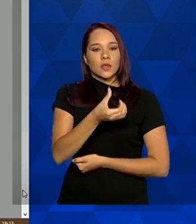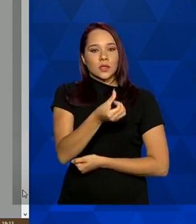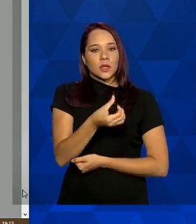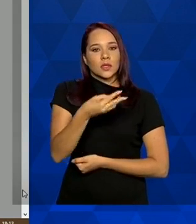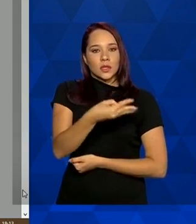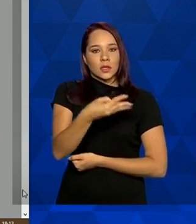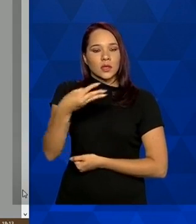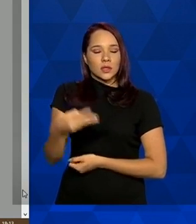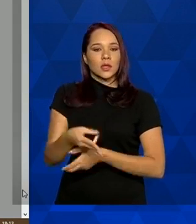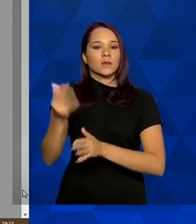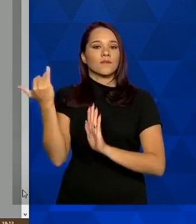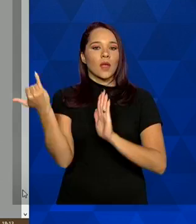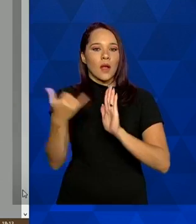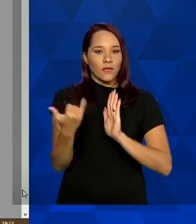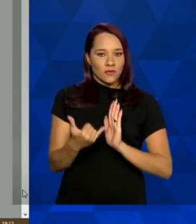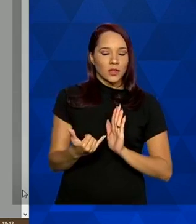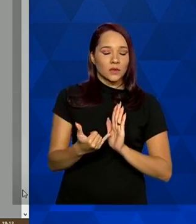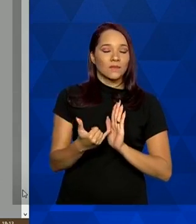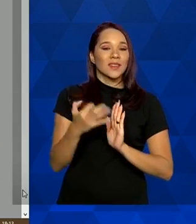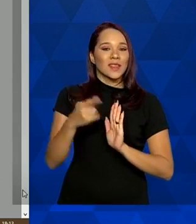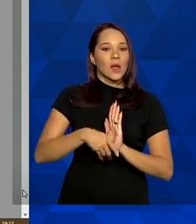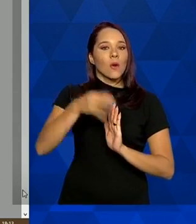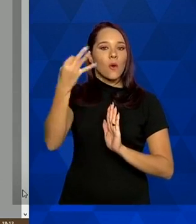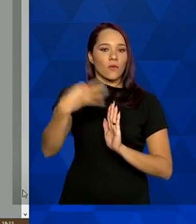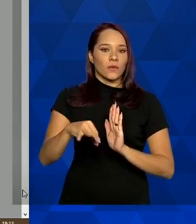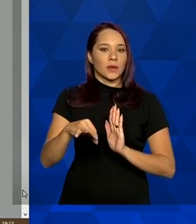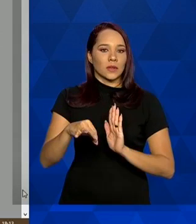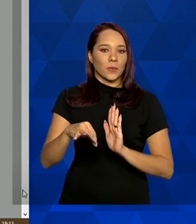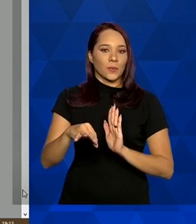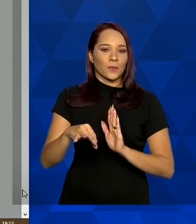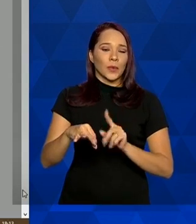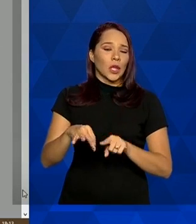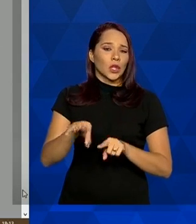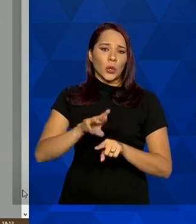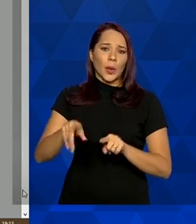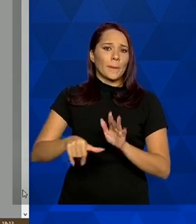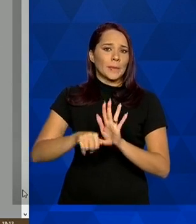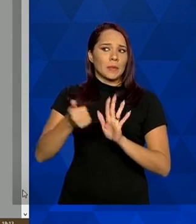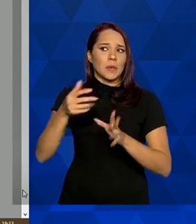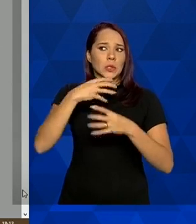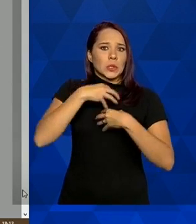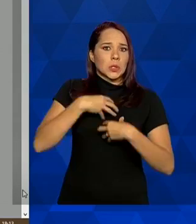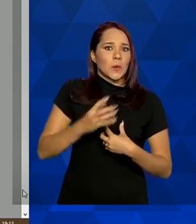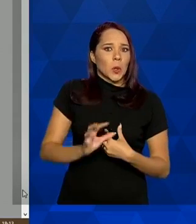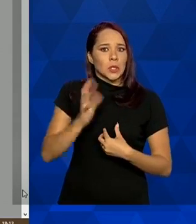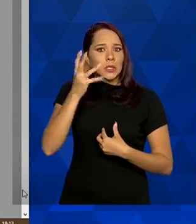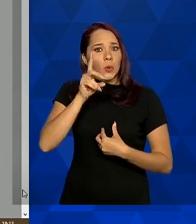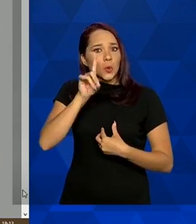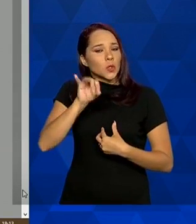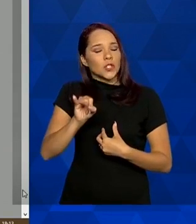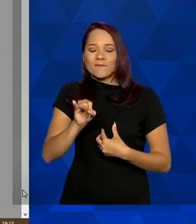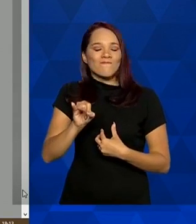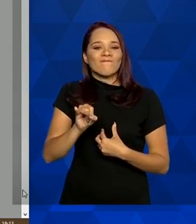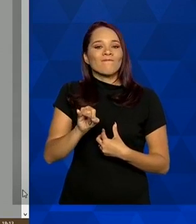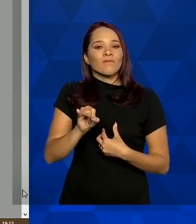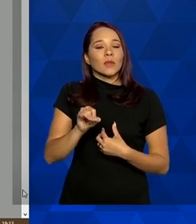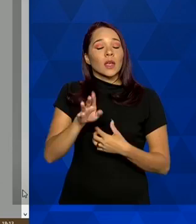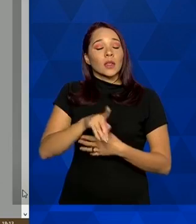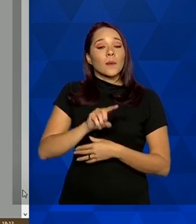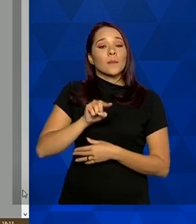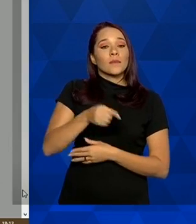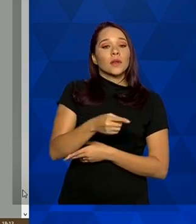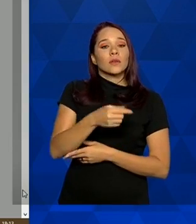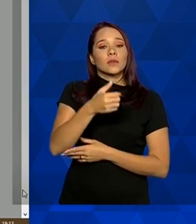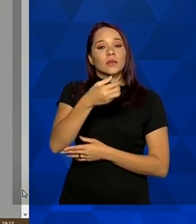notificações, ou seja, confirmações, não necessariamente os primeiros sintomas ocorreram naquele dia, e 1